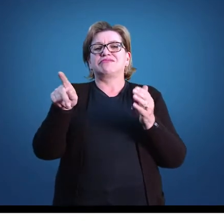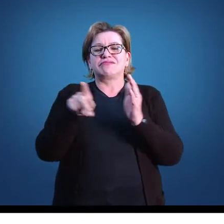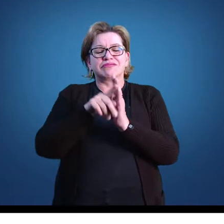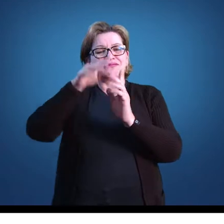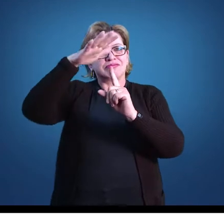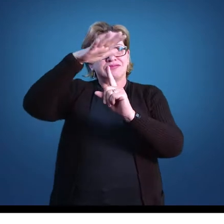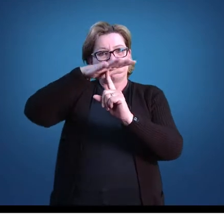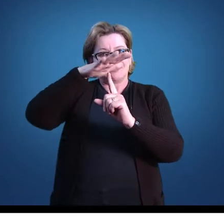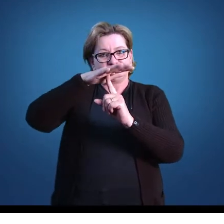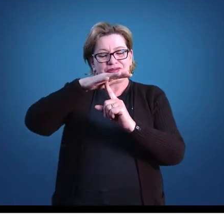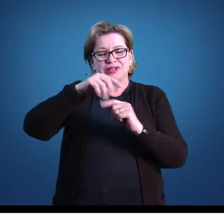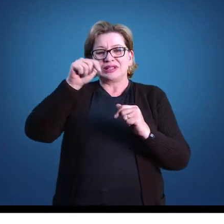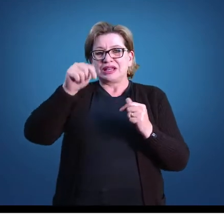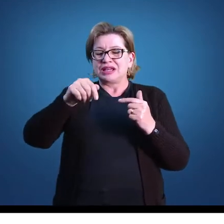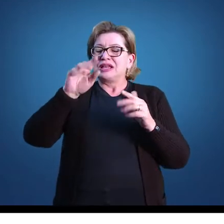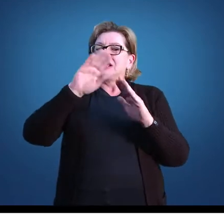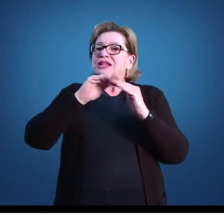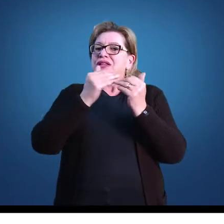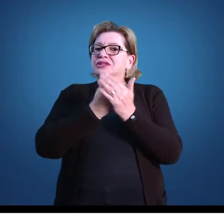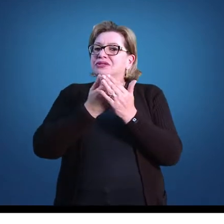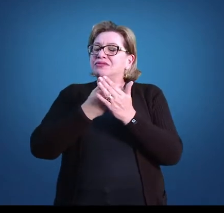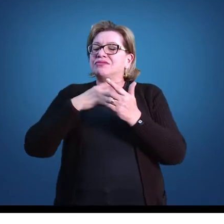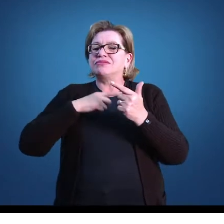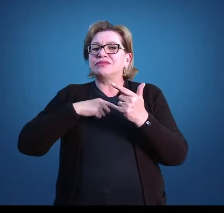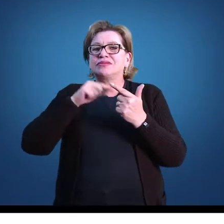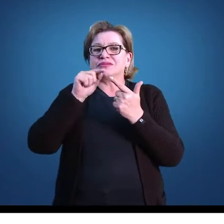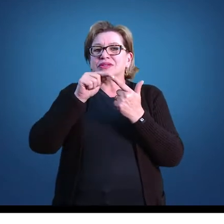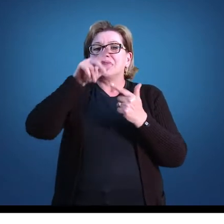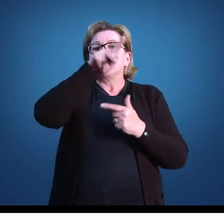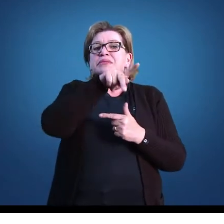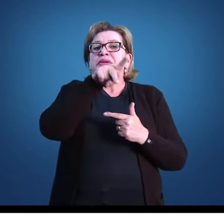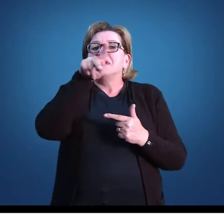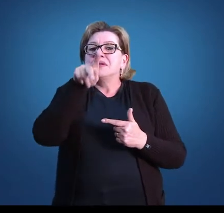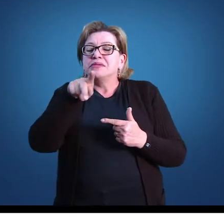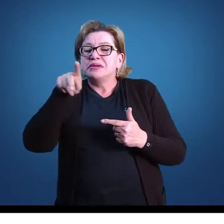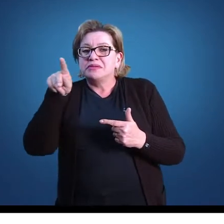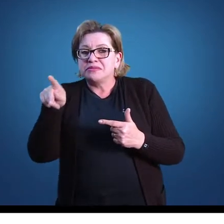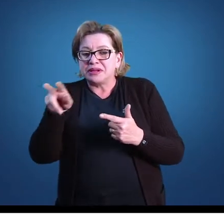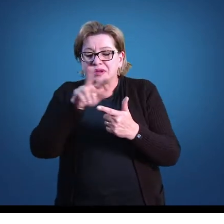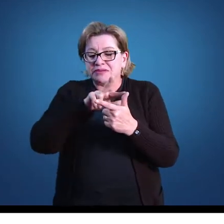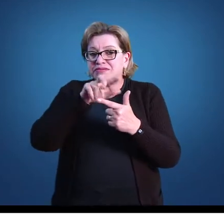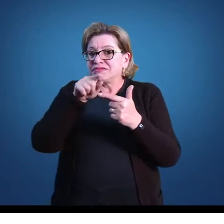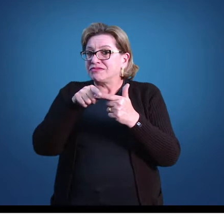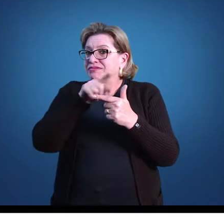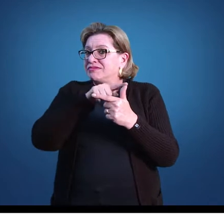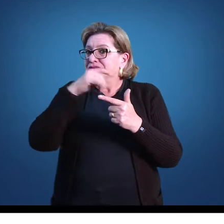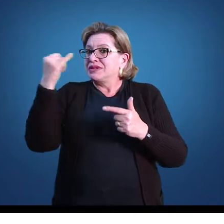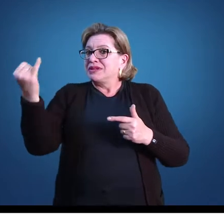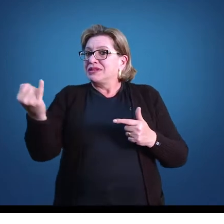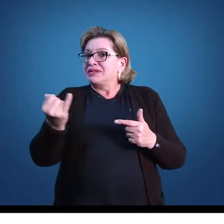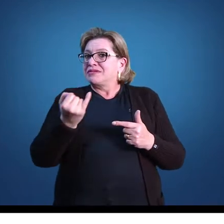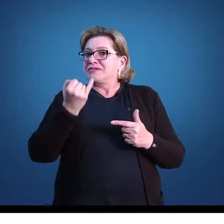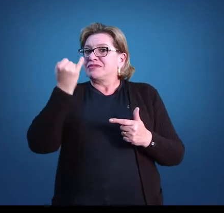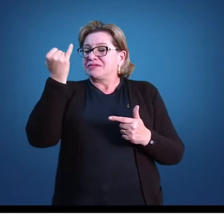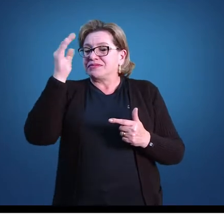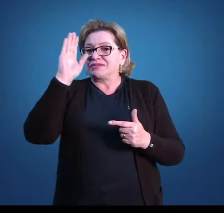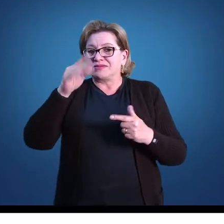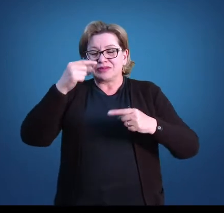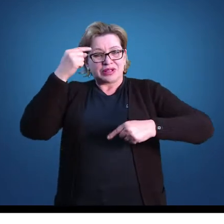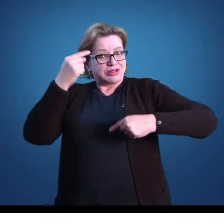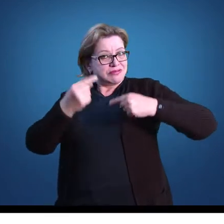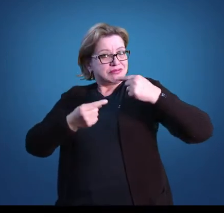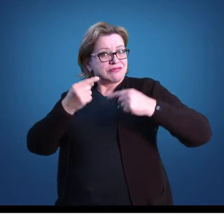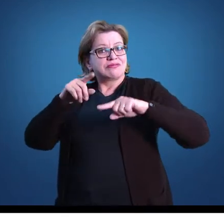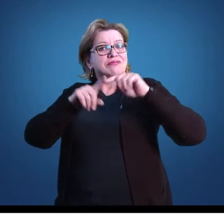e na escola nós temos o projeto político pedagógico. É importante ressaltar, nós já fizemos essa discussão nos